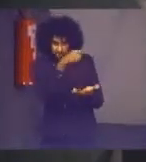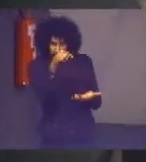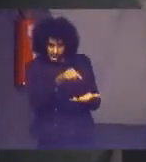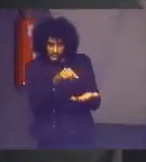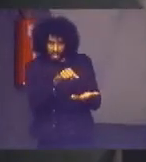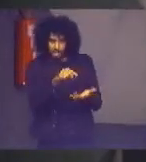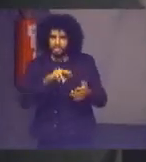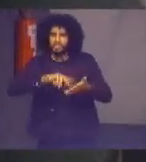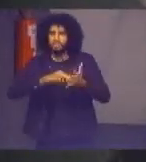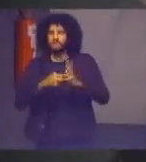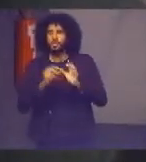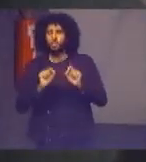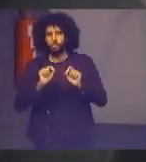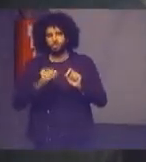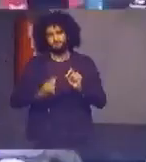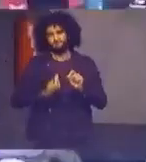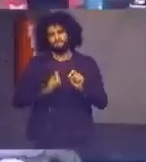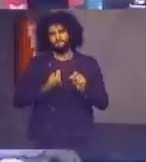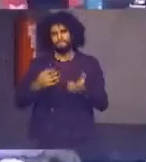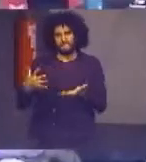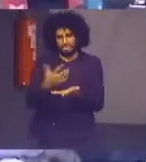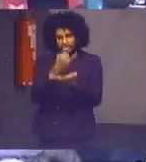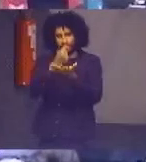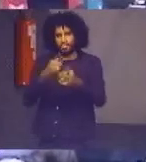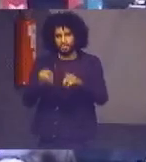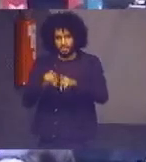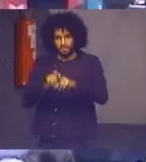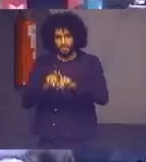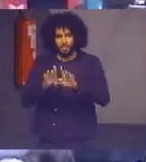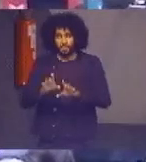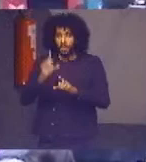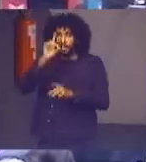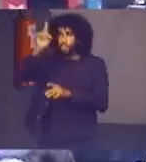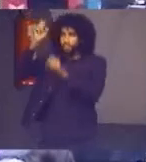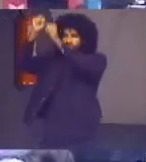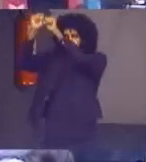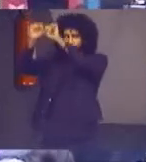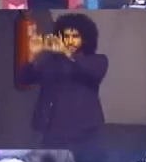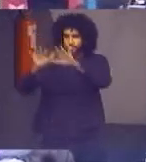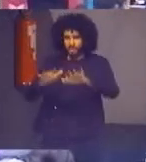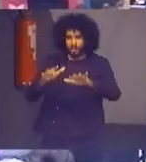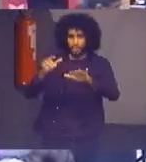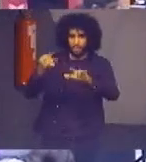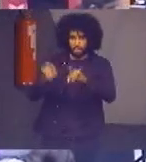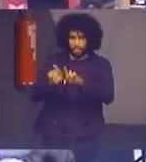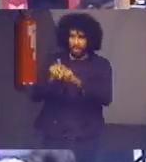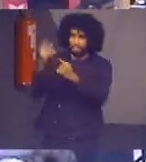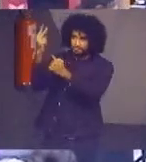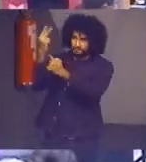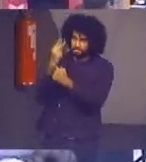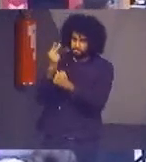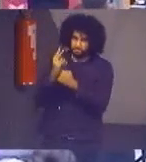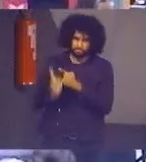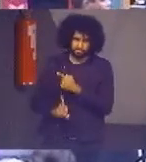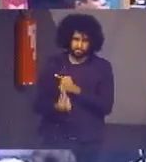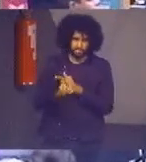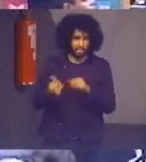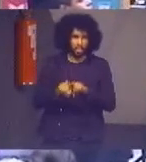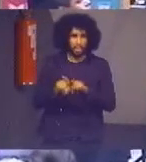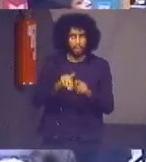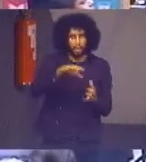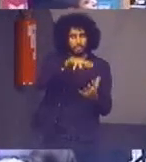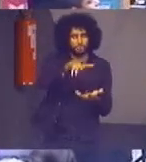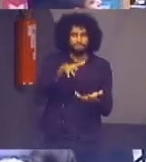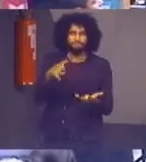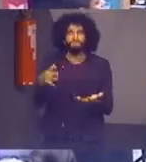estamos sempre em busca de que Deus nos ilumine nos protegendo salvando o planeta